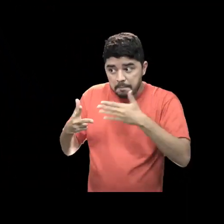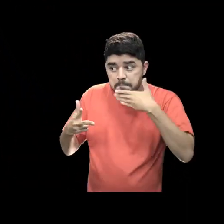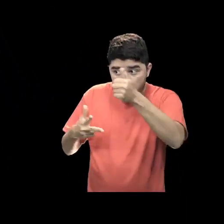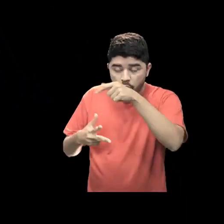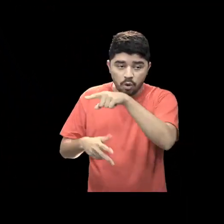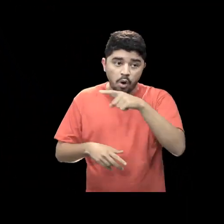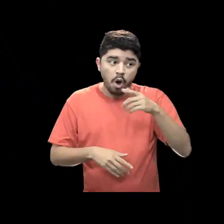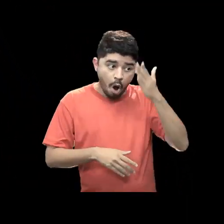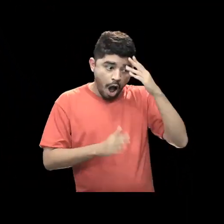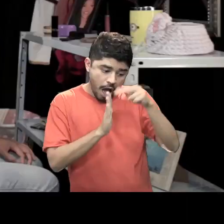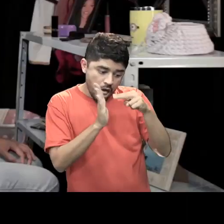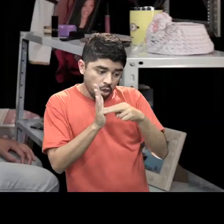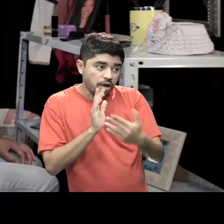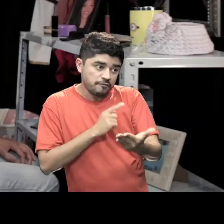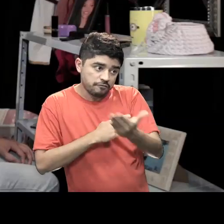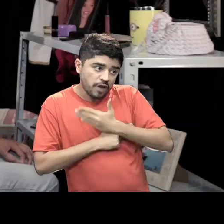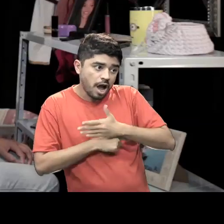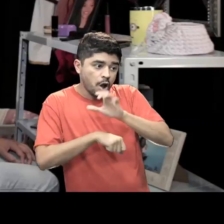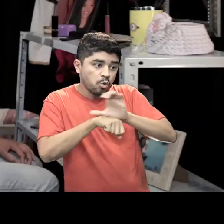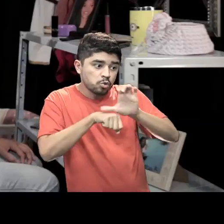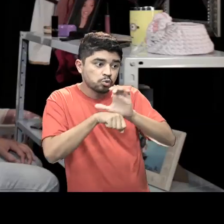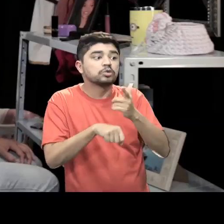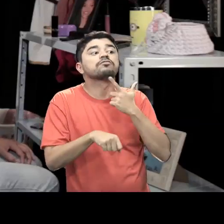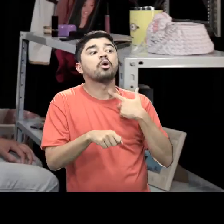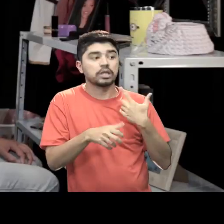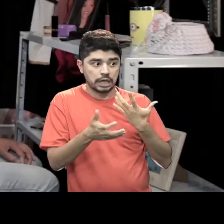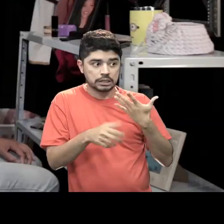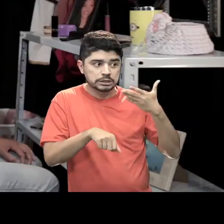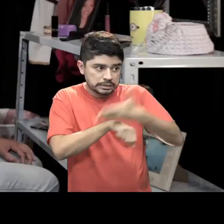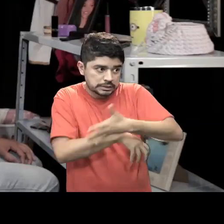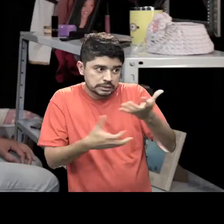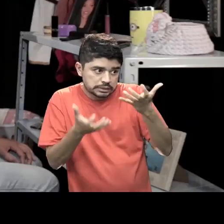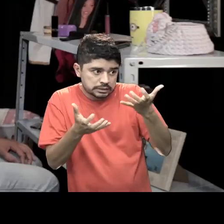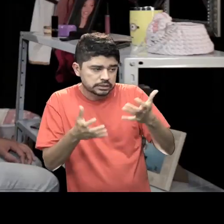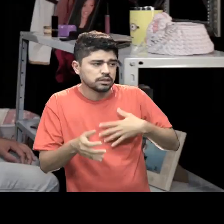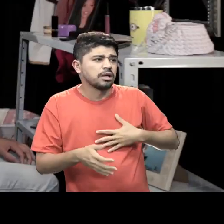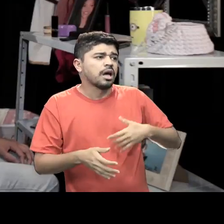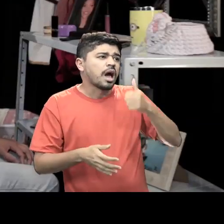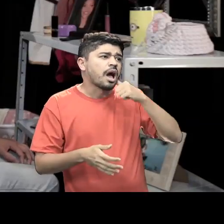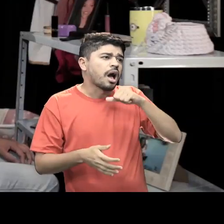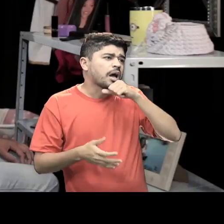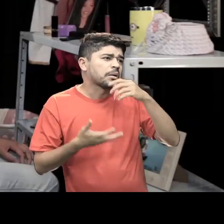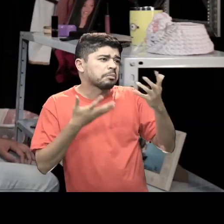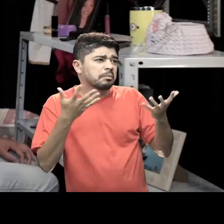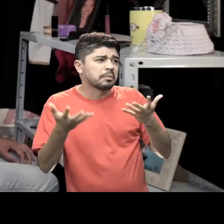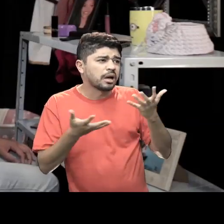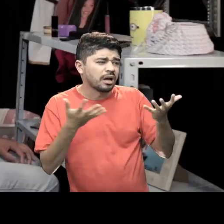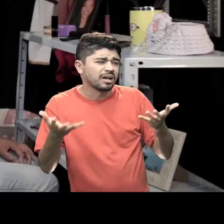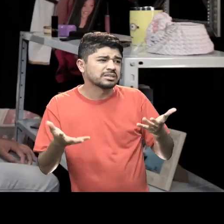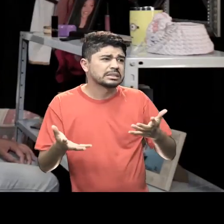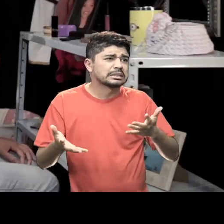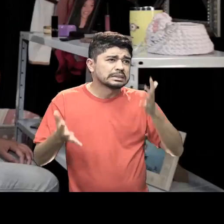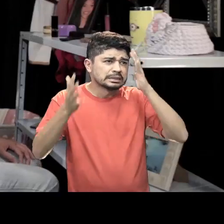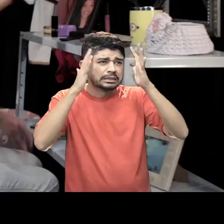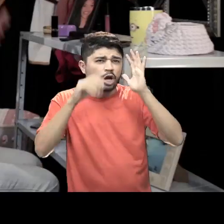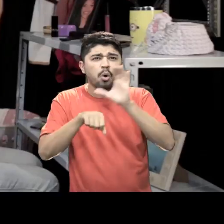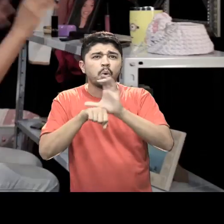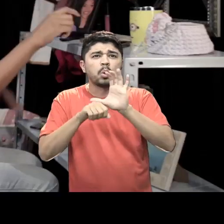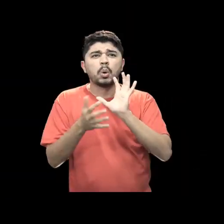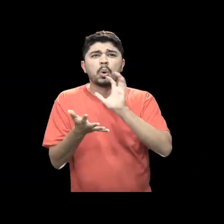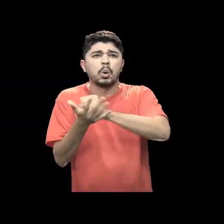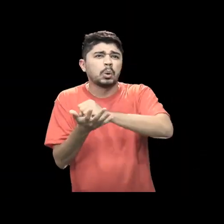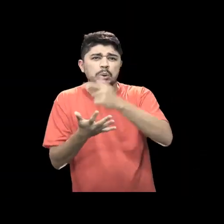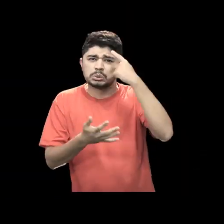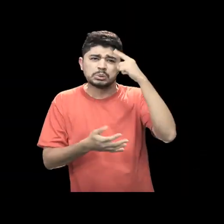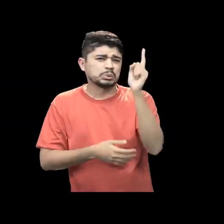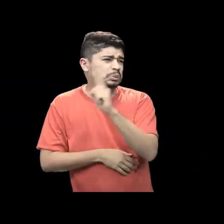ENEM, viu? É, porque com a nota que eu tirar, vai me ajudar a entrar no curso que eu quero! Ai, mãe, se bem que... Ai, mãe, eu nem sei